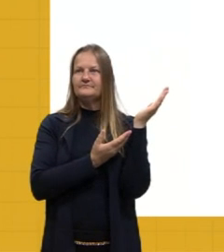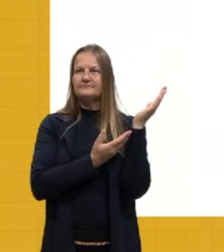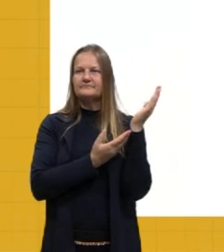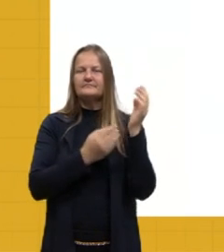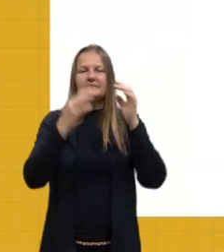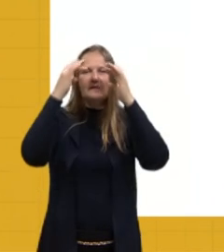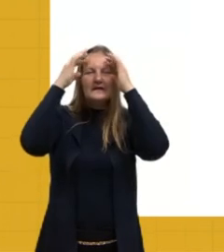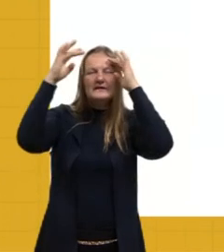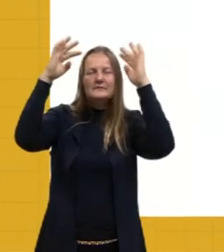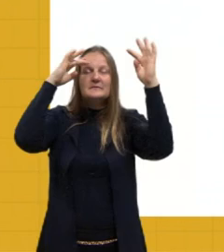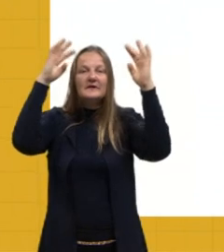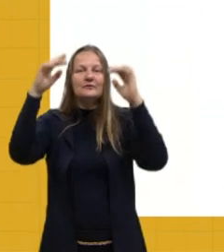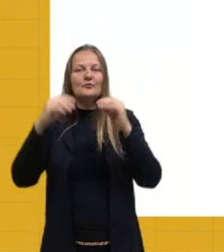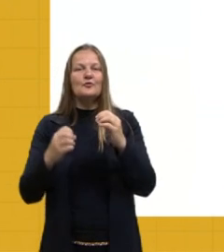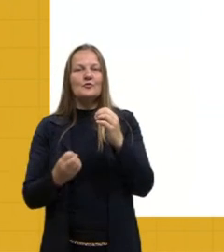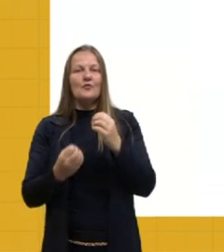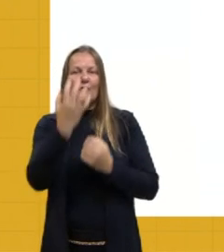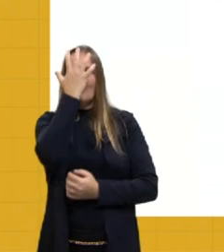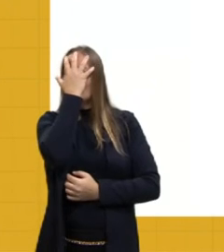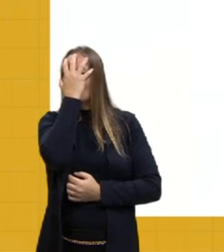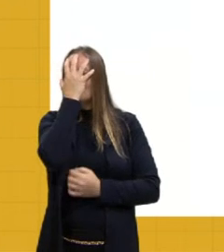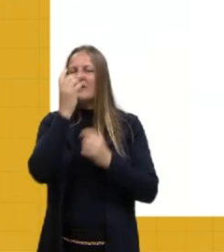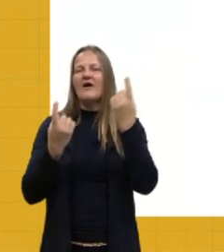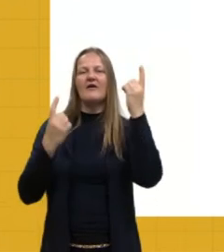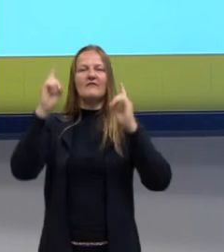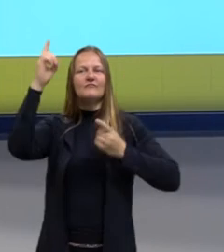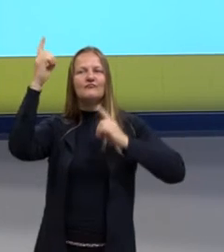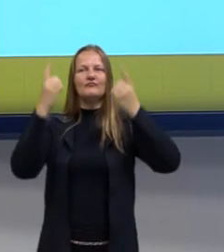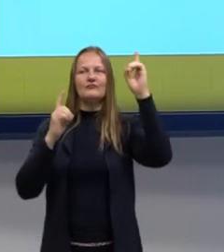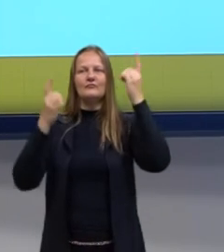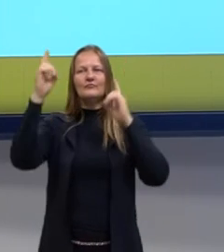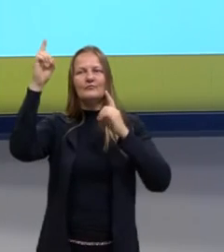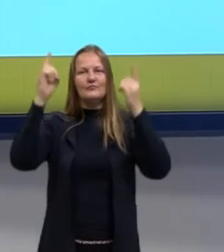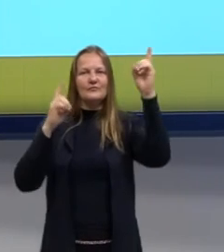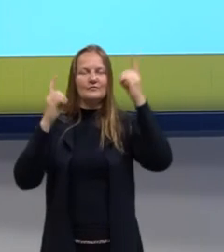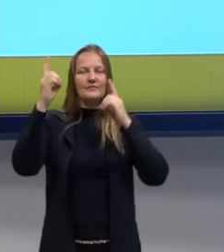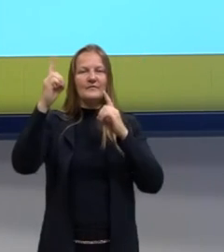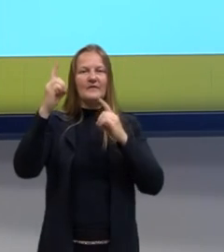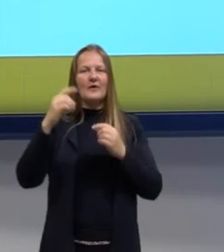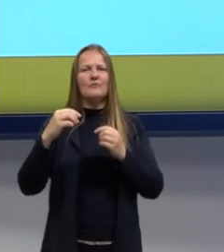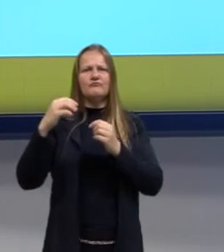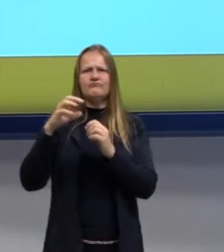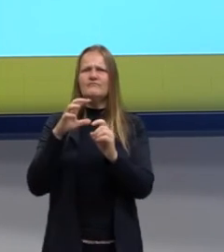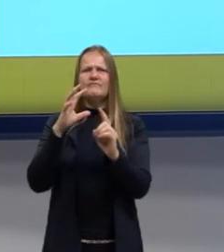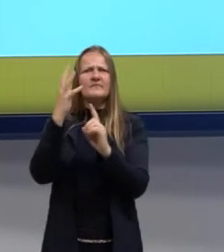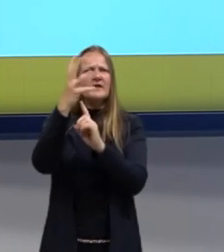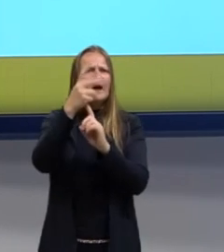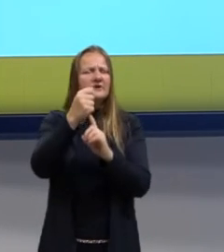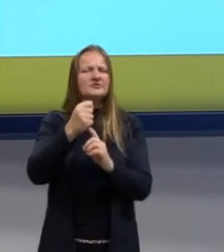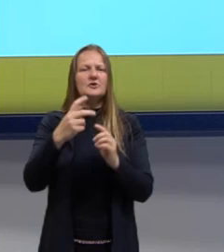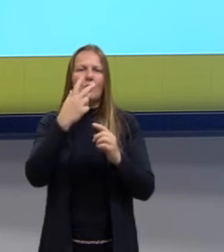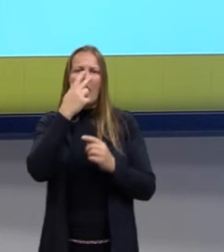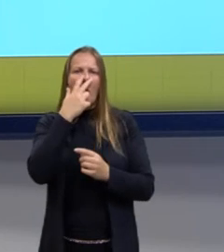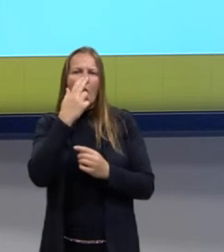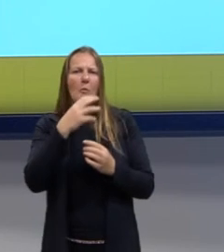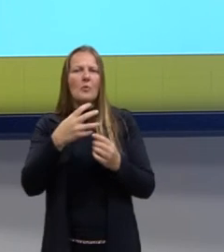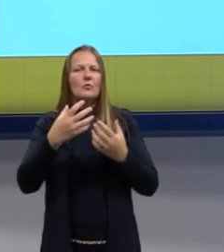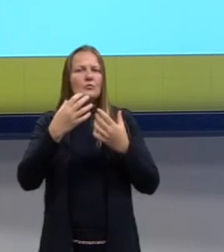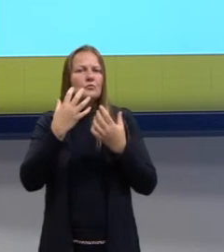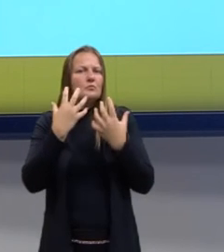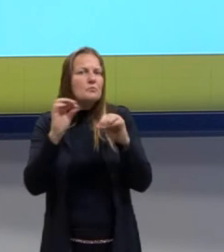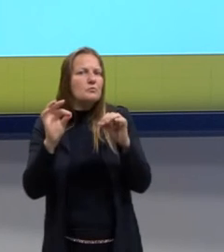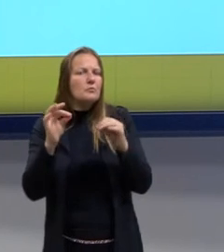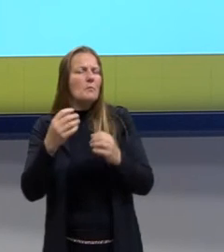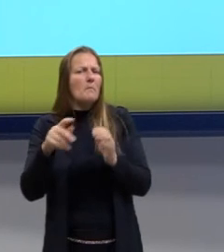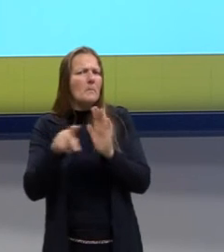fantasias de carnaval, a arte apresentada se opunha à concepção de patrimônio vigente nas décadas